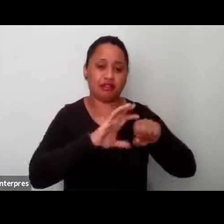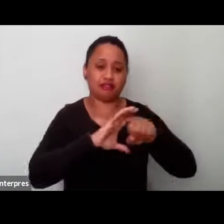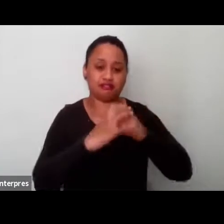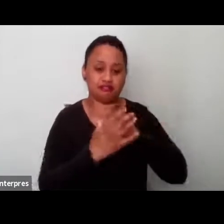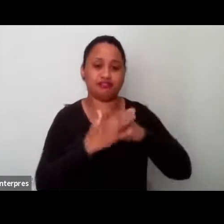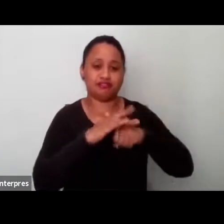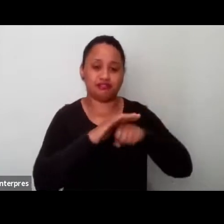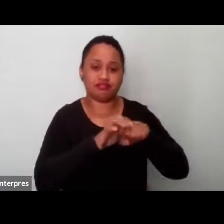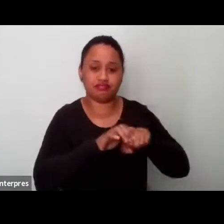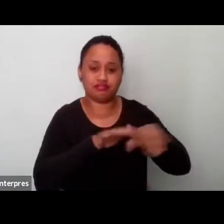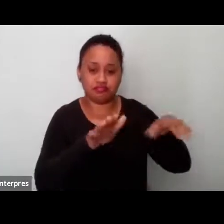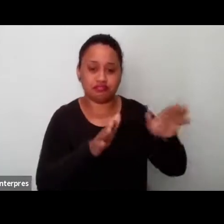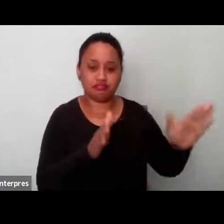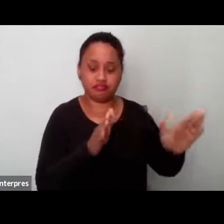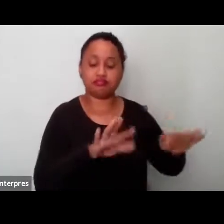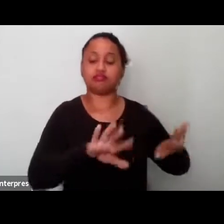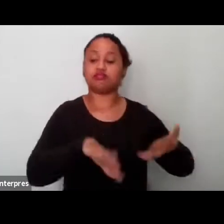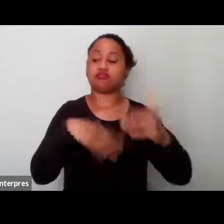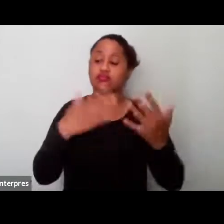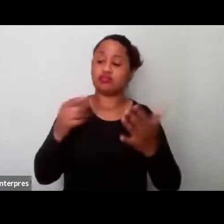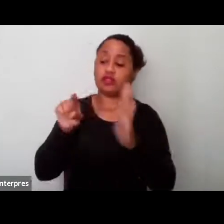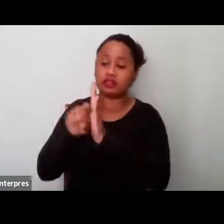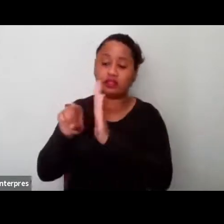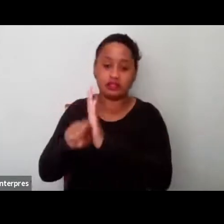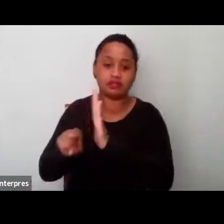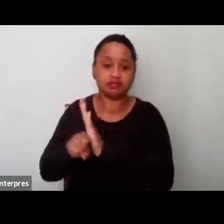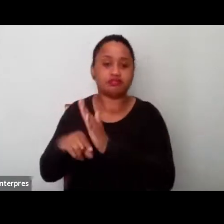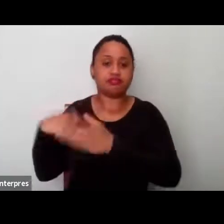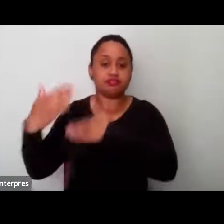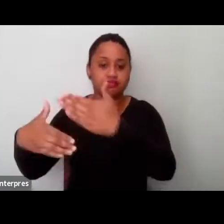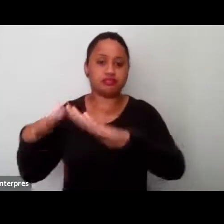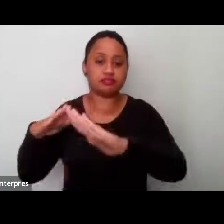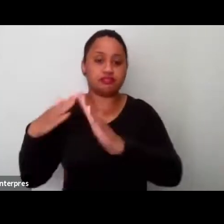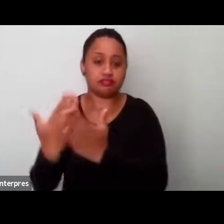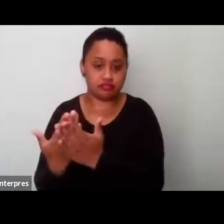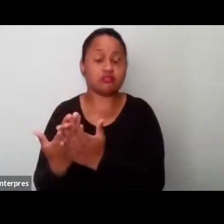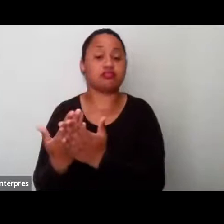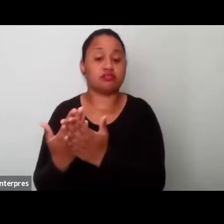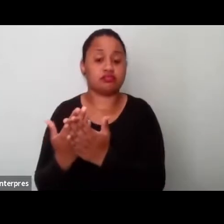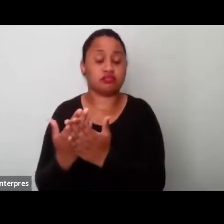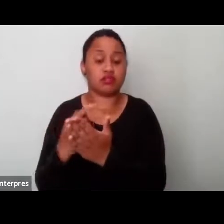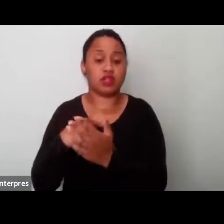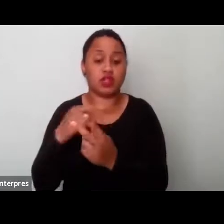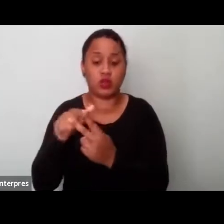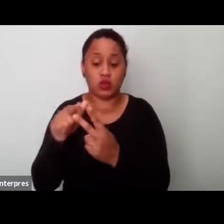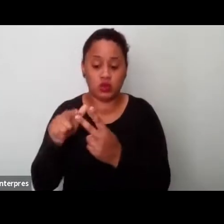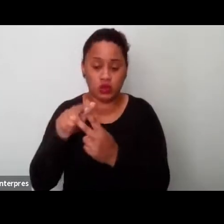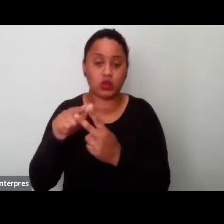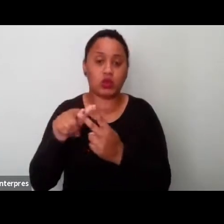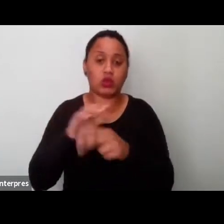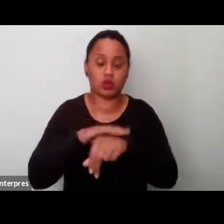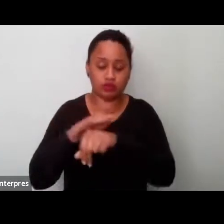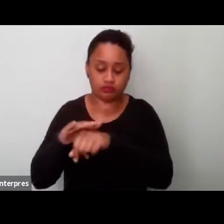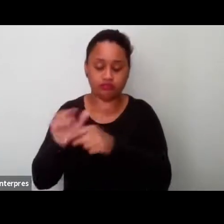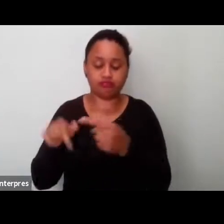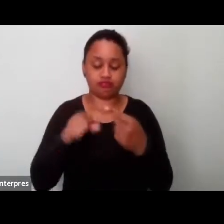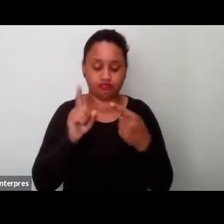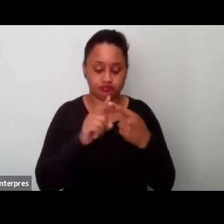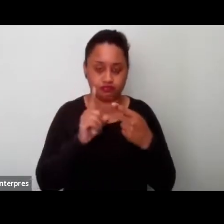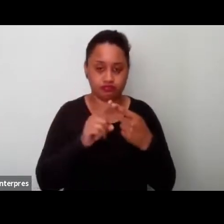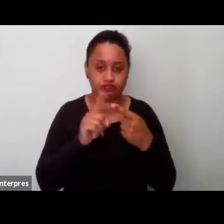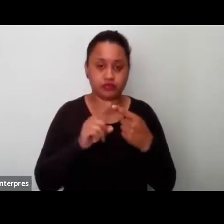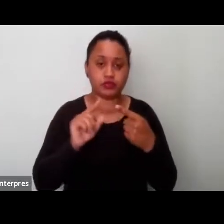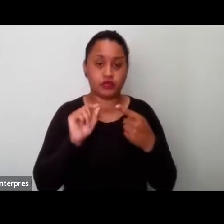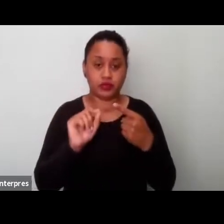processos de escolarização, eu vou dividir, né, em dois, em dois momentos também a análise, né,